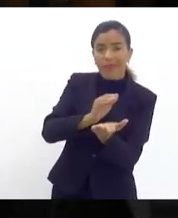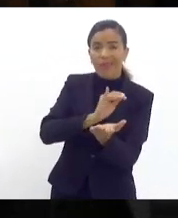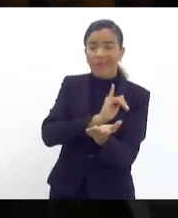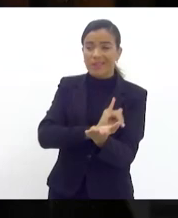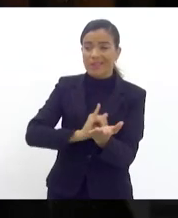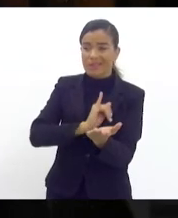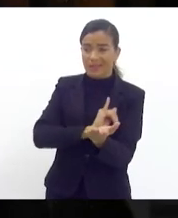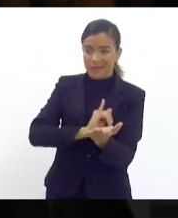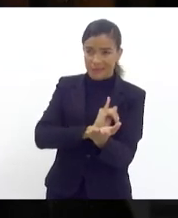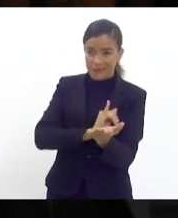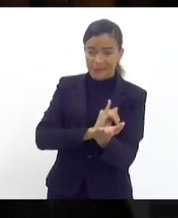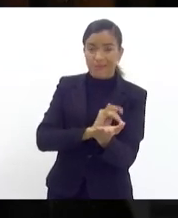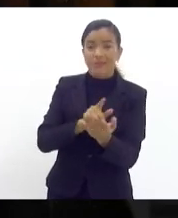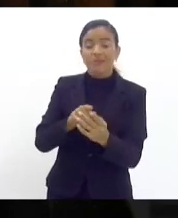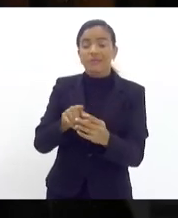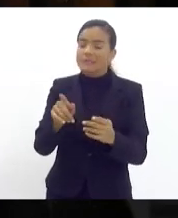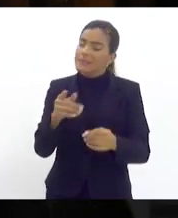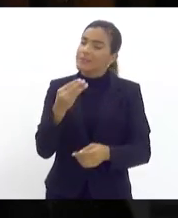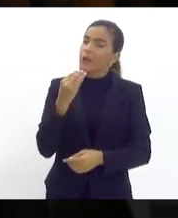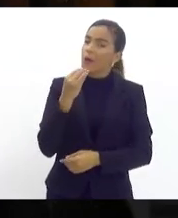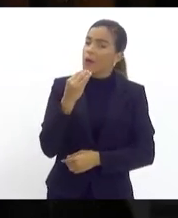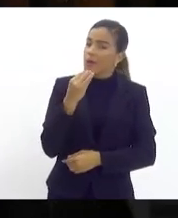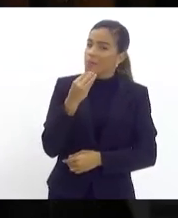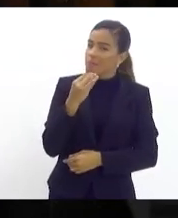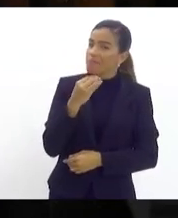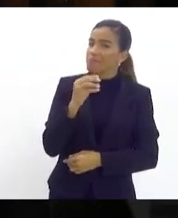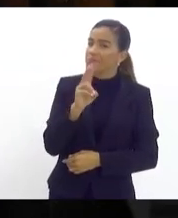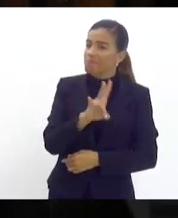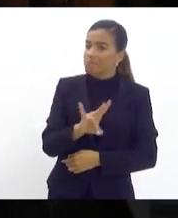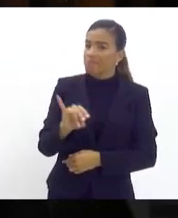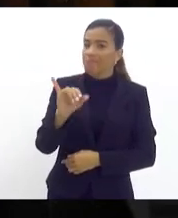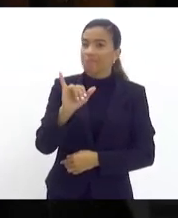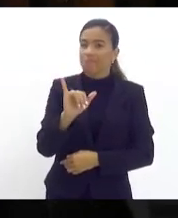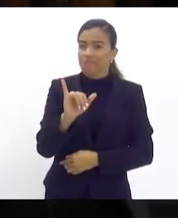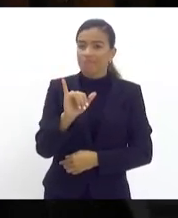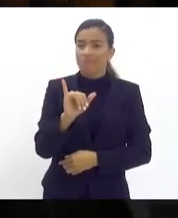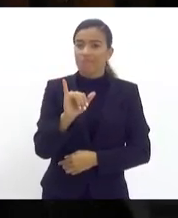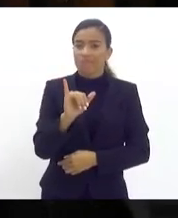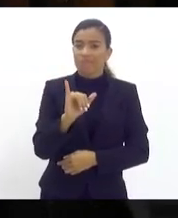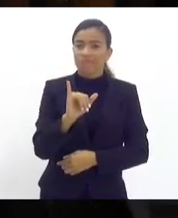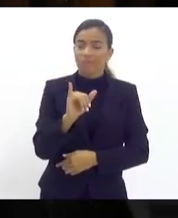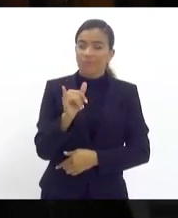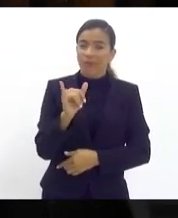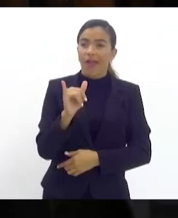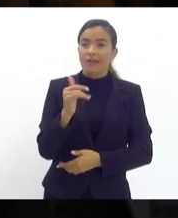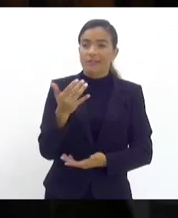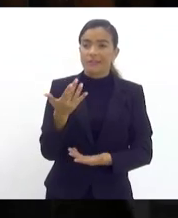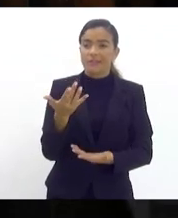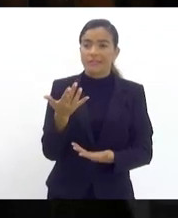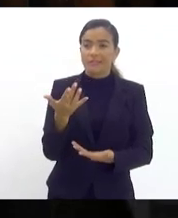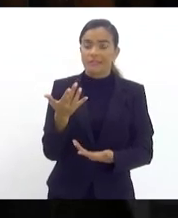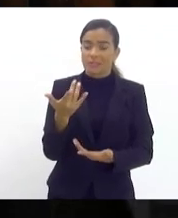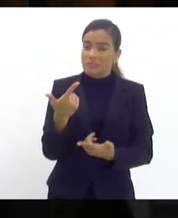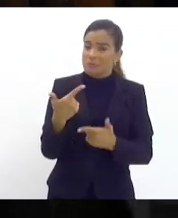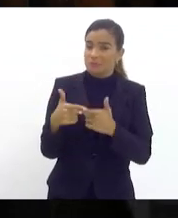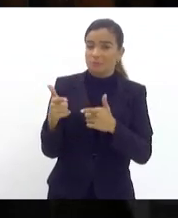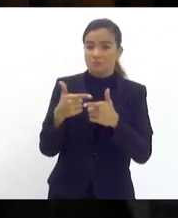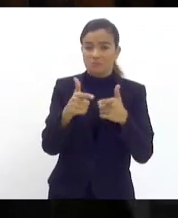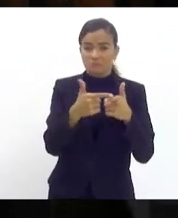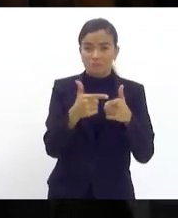e que com certeza vai trazer grandes danos